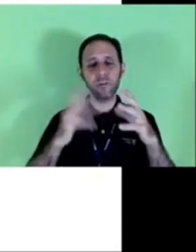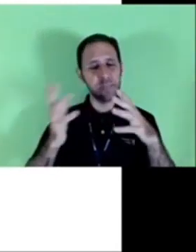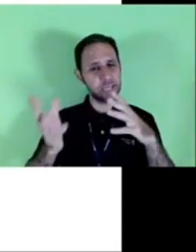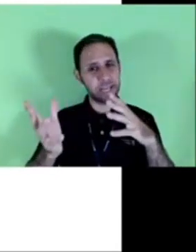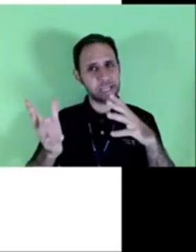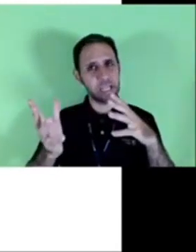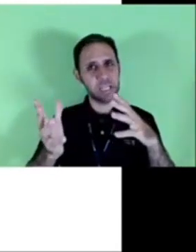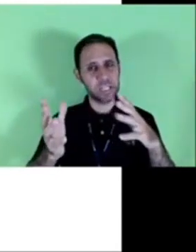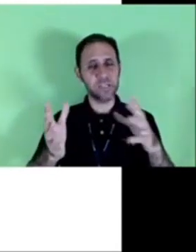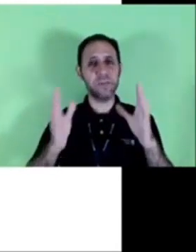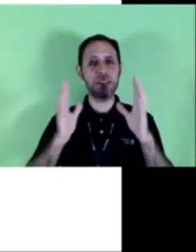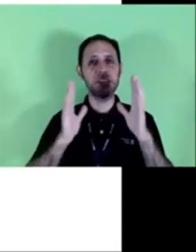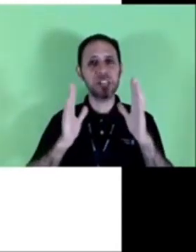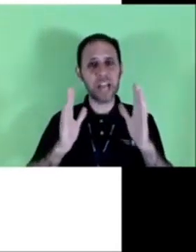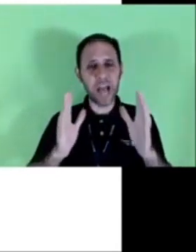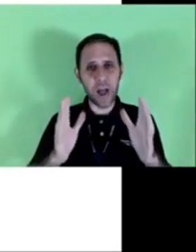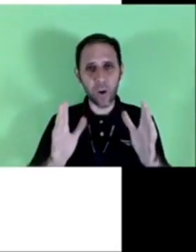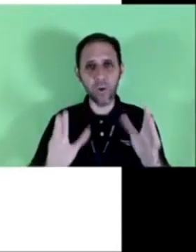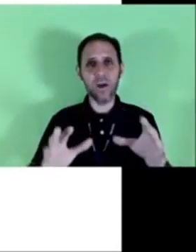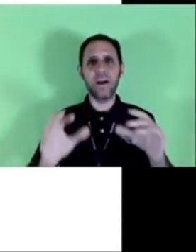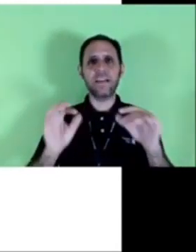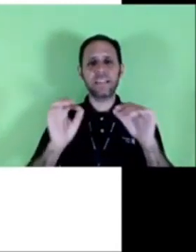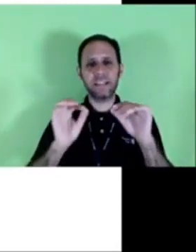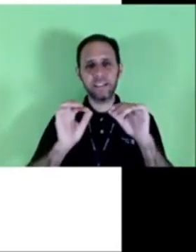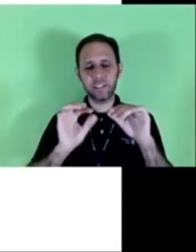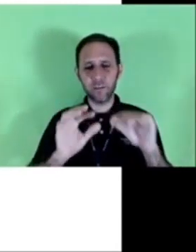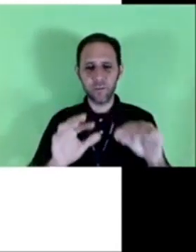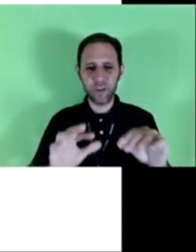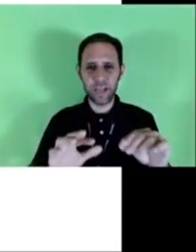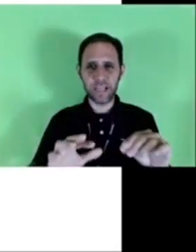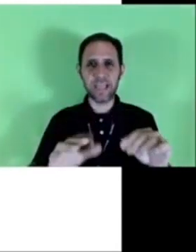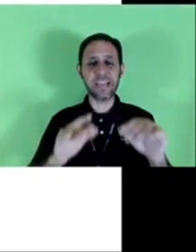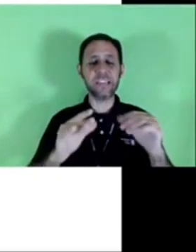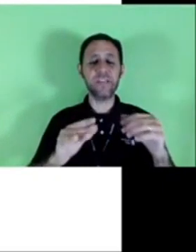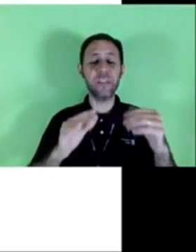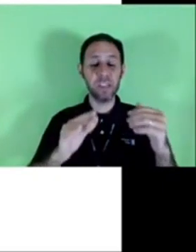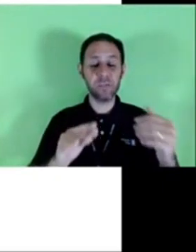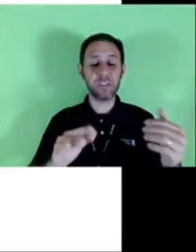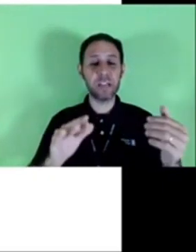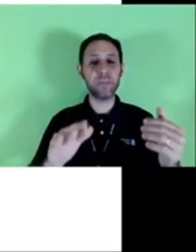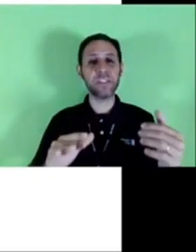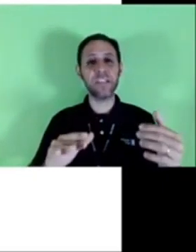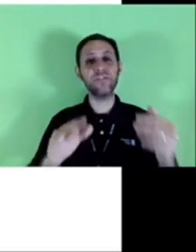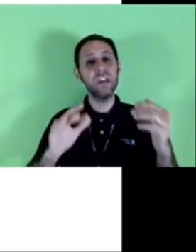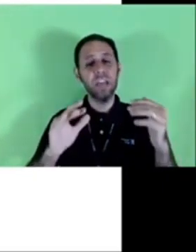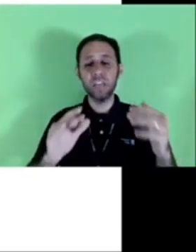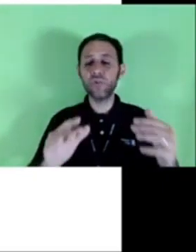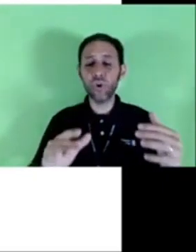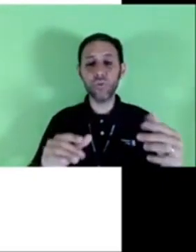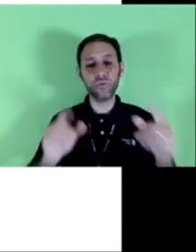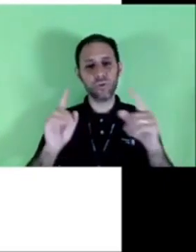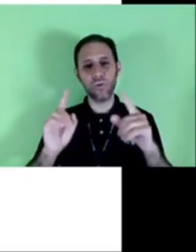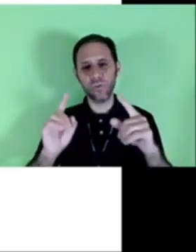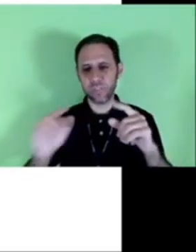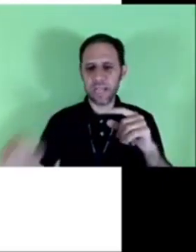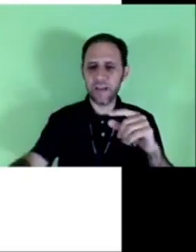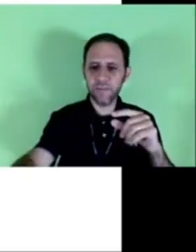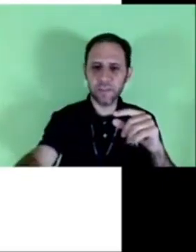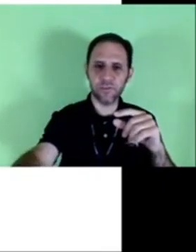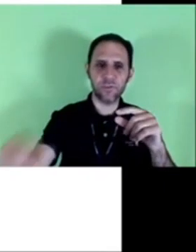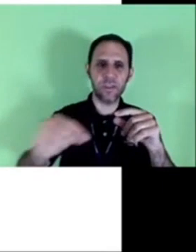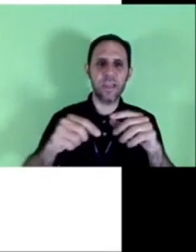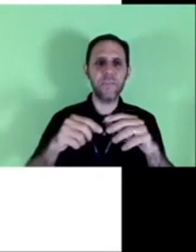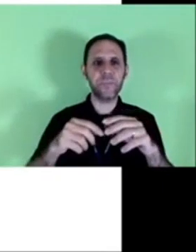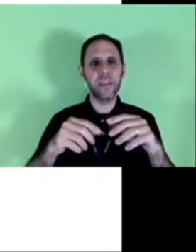de algumas características mas em geral as características que eu vou falar aqui elas deveriam estar presentes em todos os